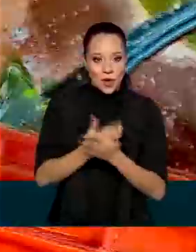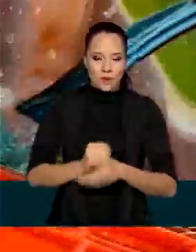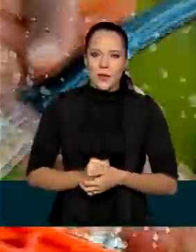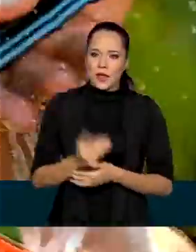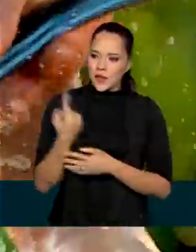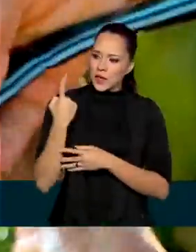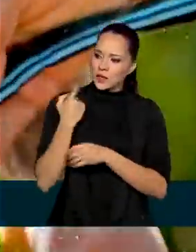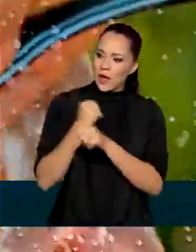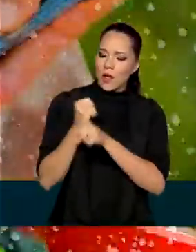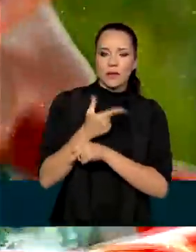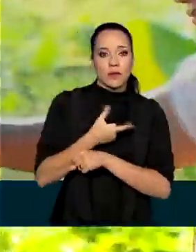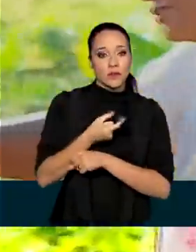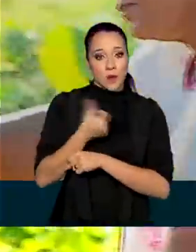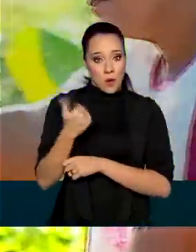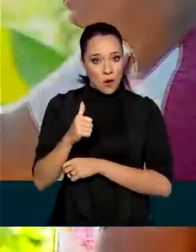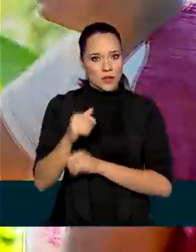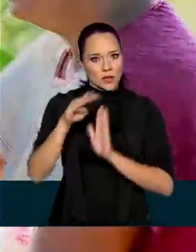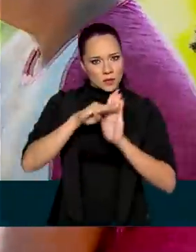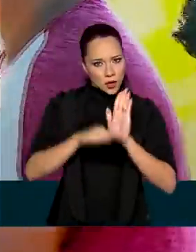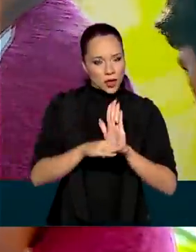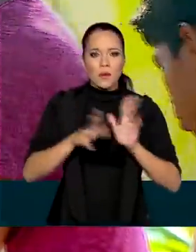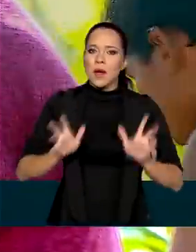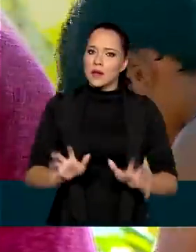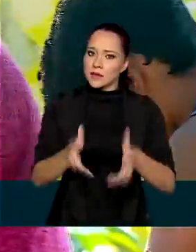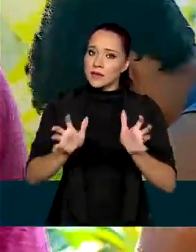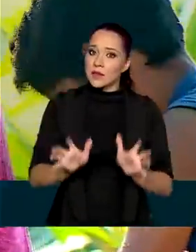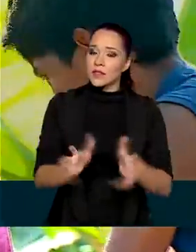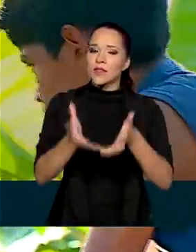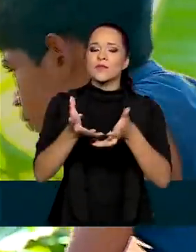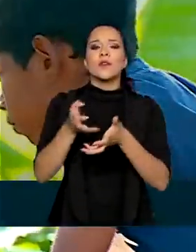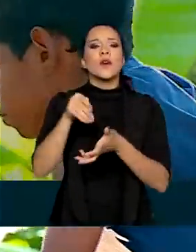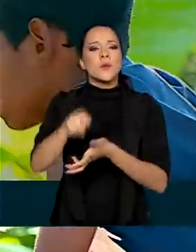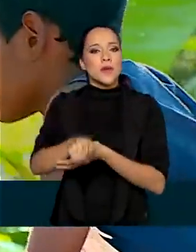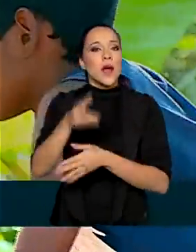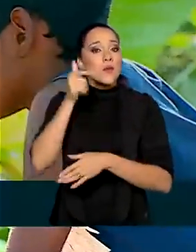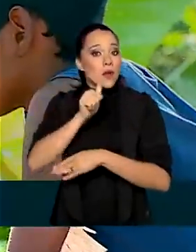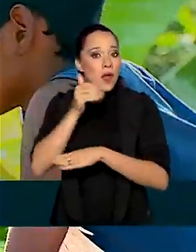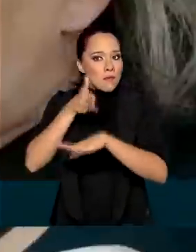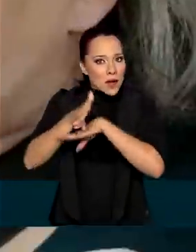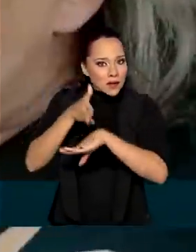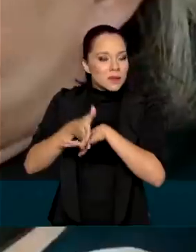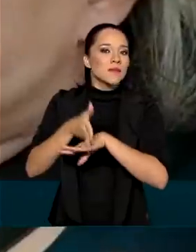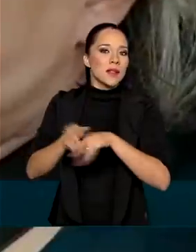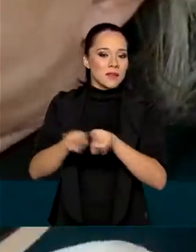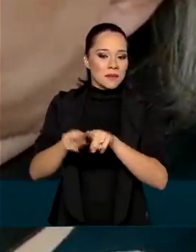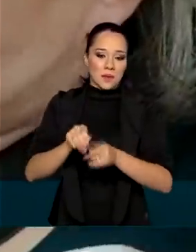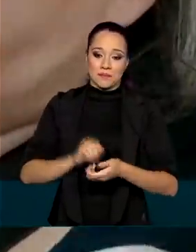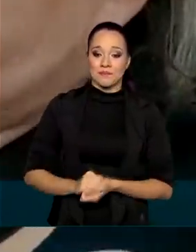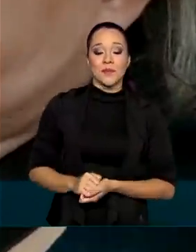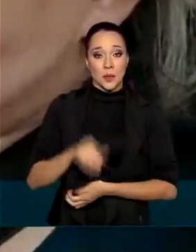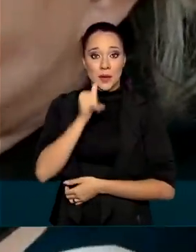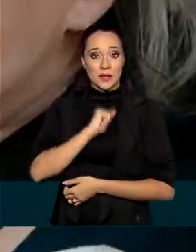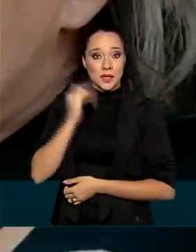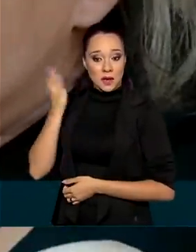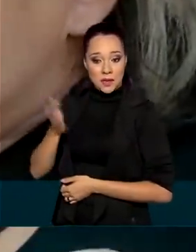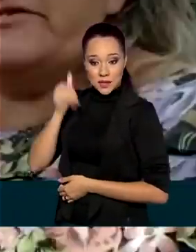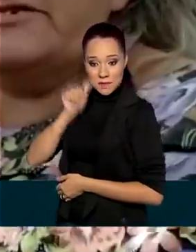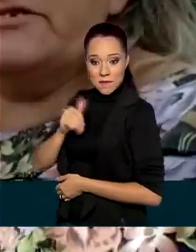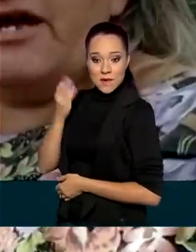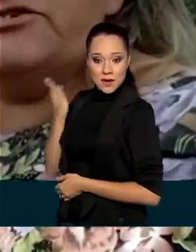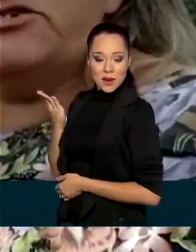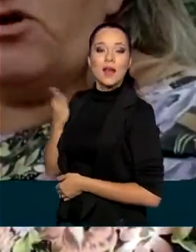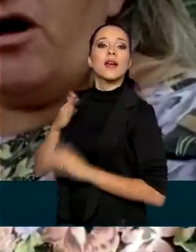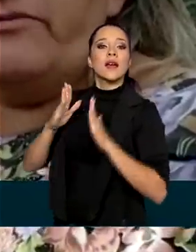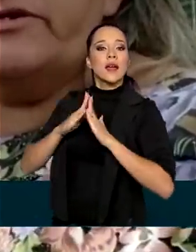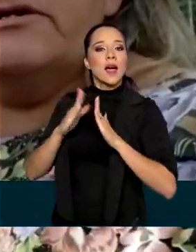2011, o programa criou incentivos à participação das mulheres no campo. Um exemplo é Alvenise Dias,